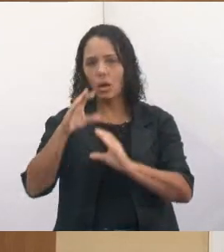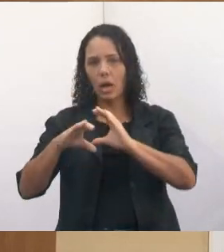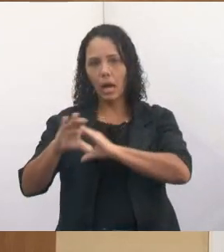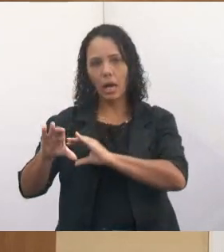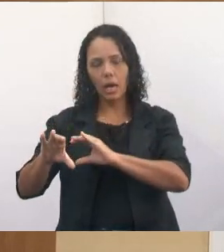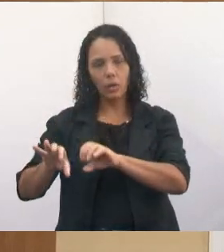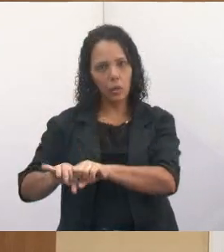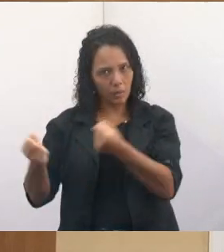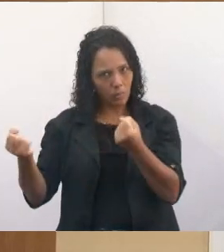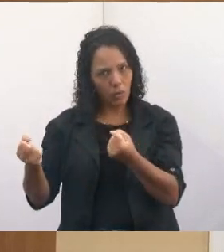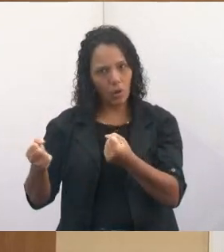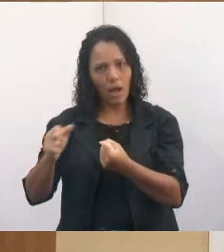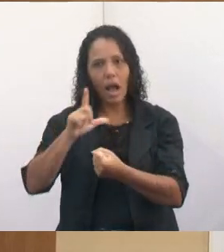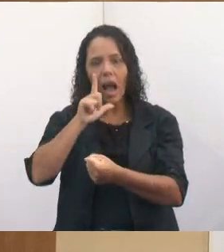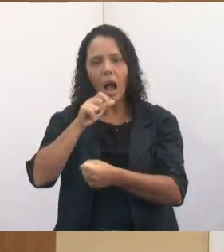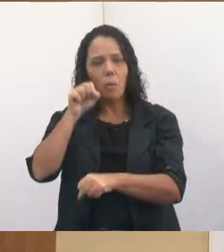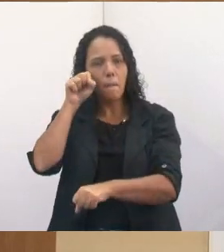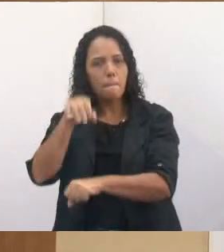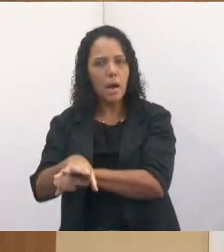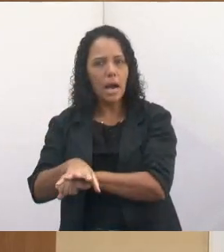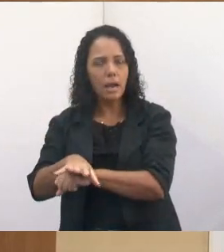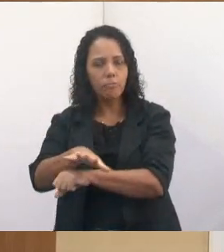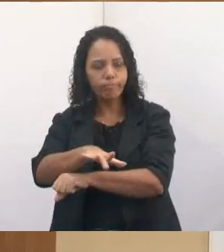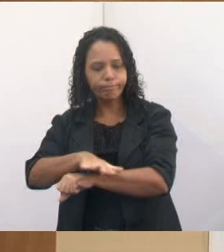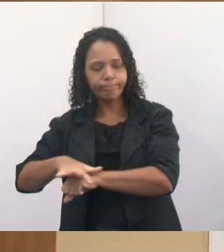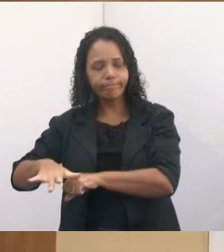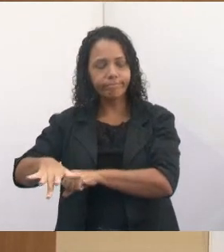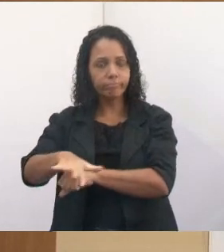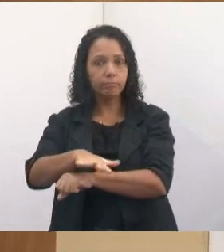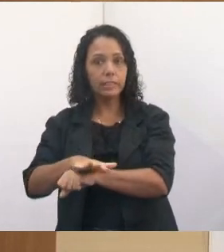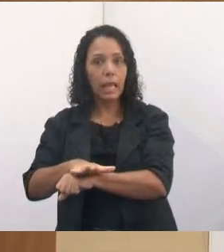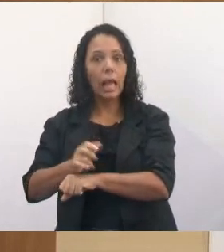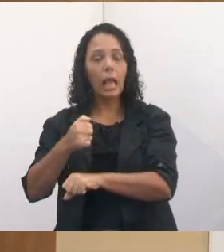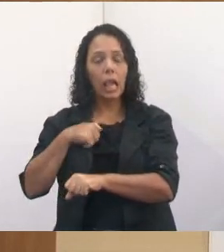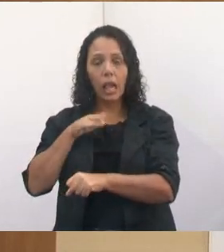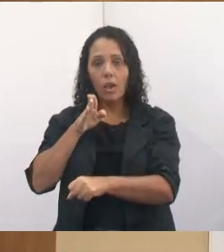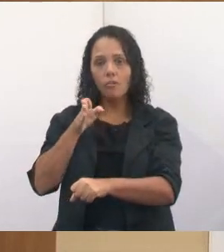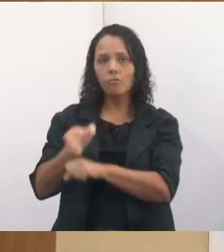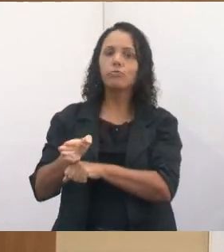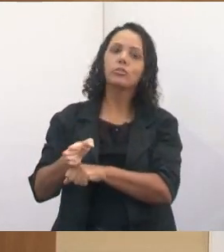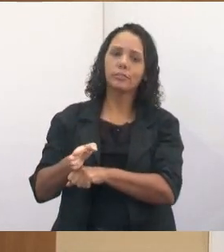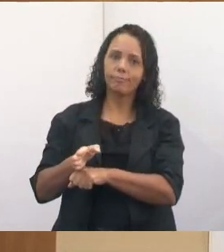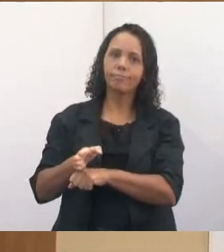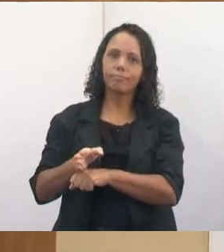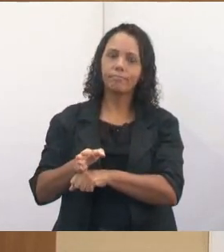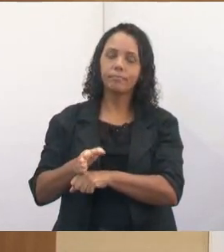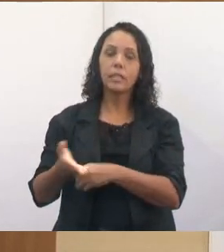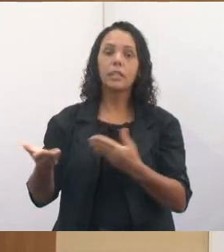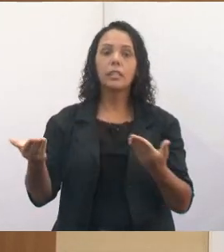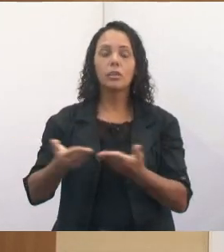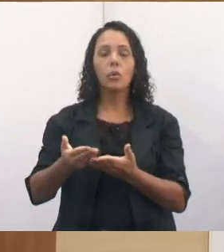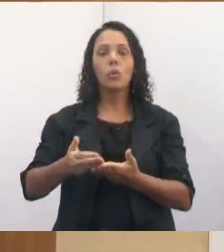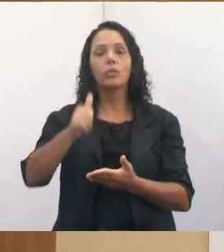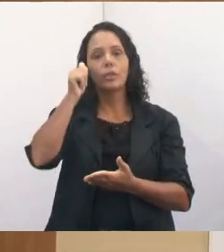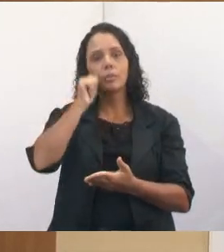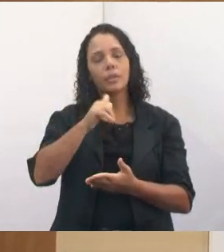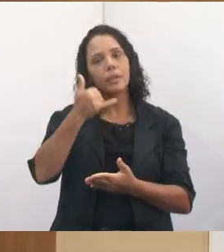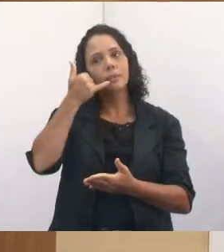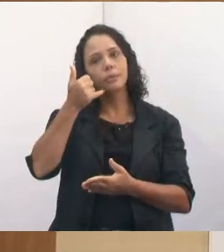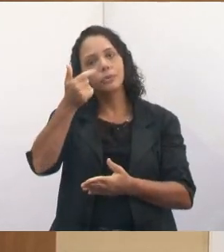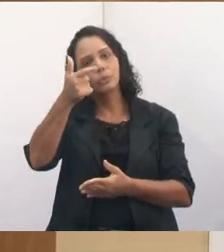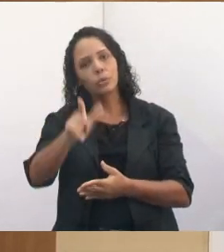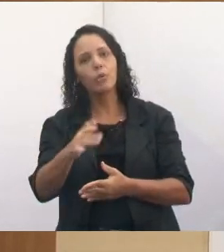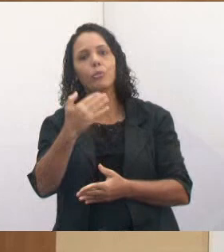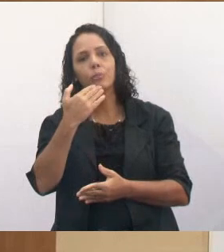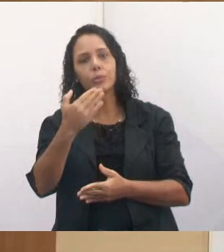água ali parada, e eu estive lá já há um tempo atrás, e hoje ela me cobrou, né, para estar indo